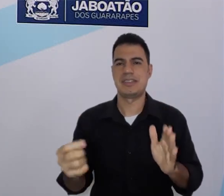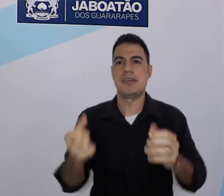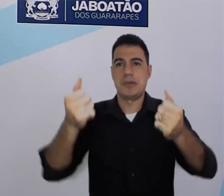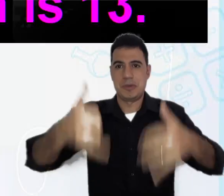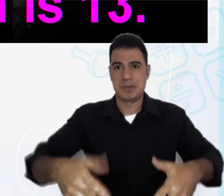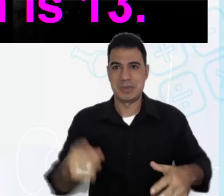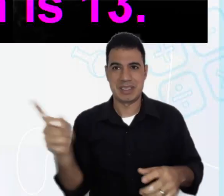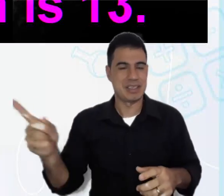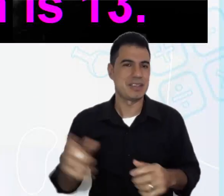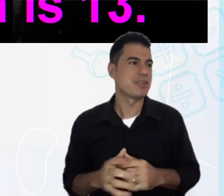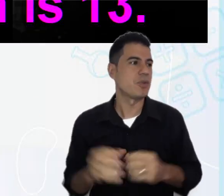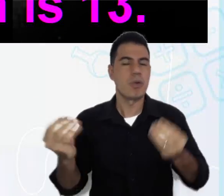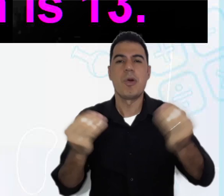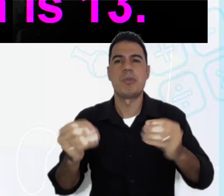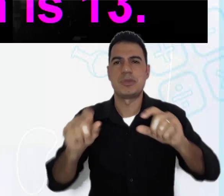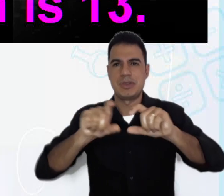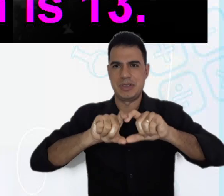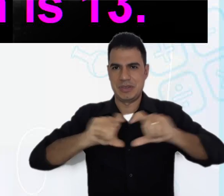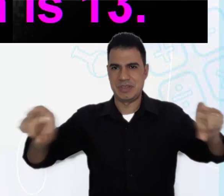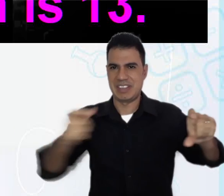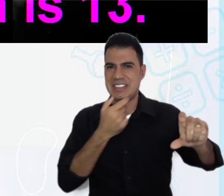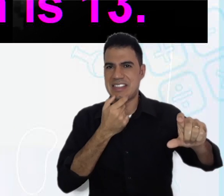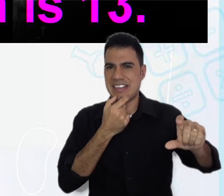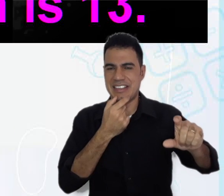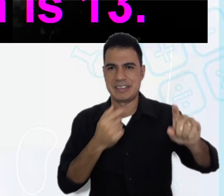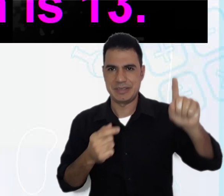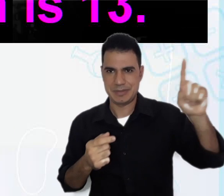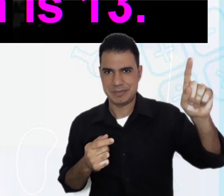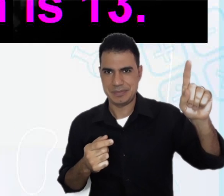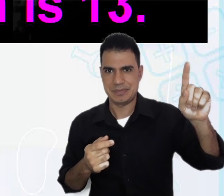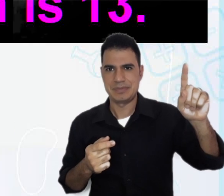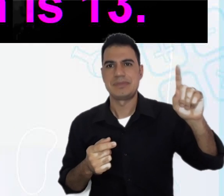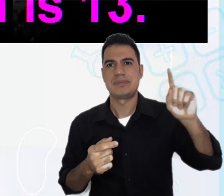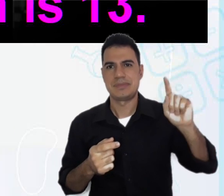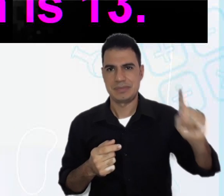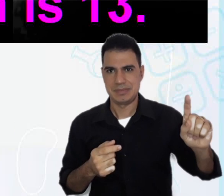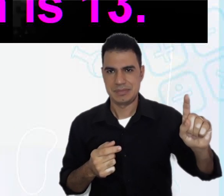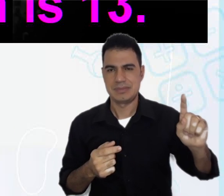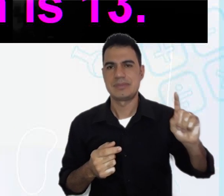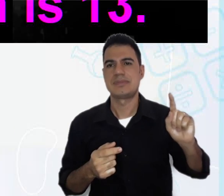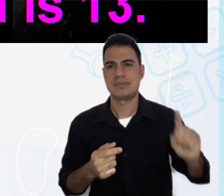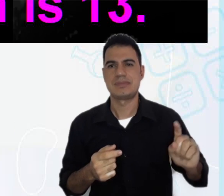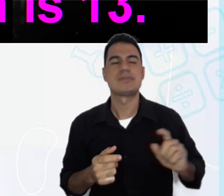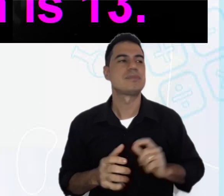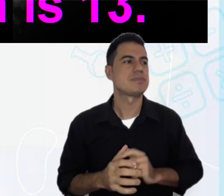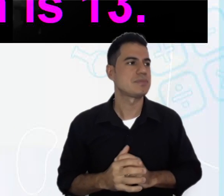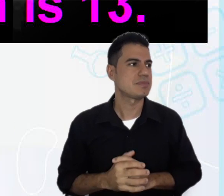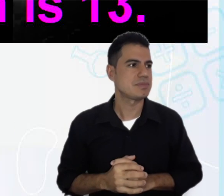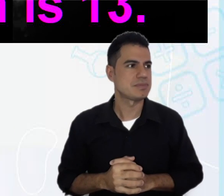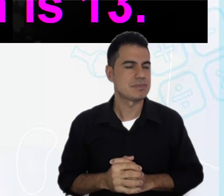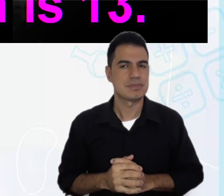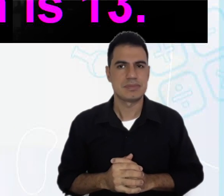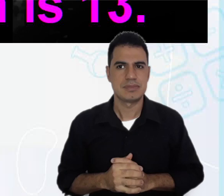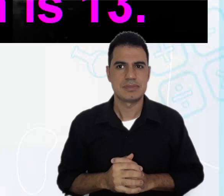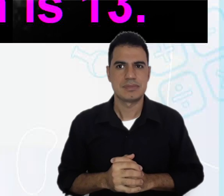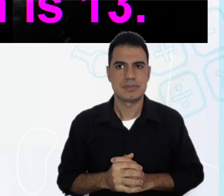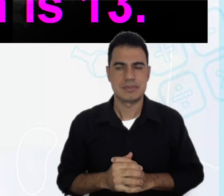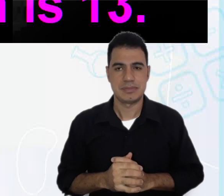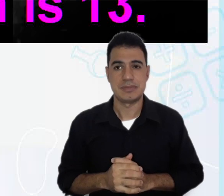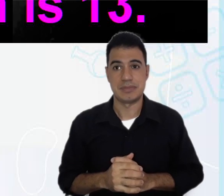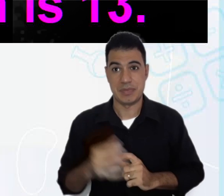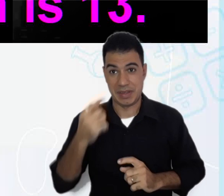Então, they are seia and Shun. And they are Japanese.